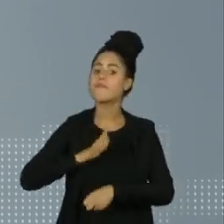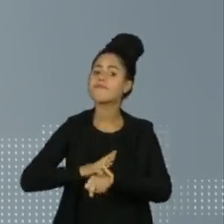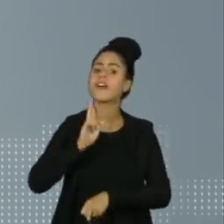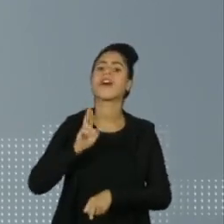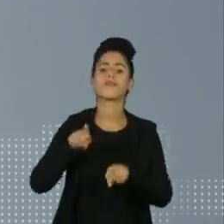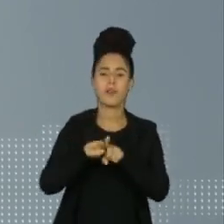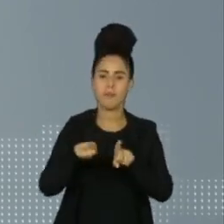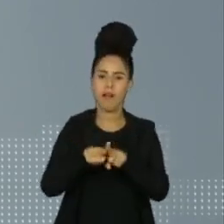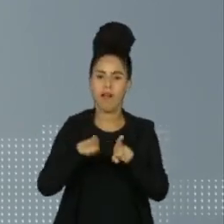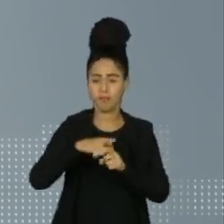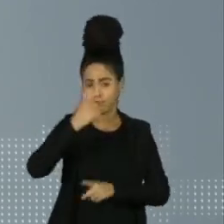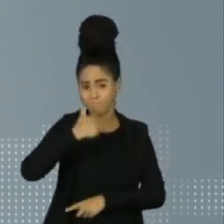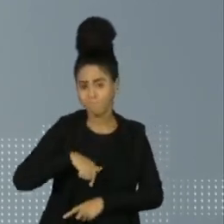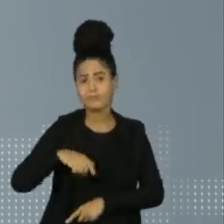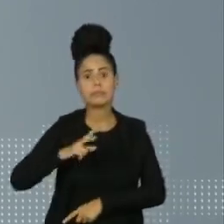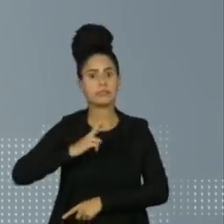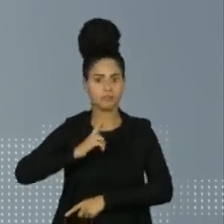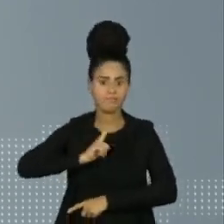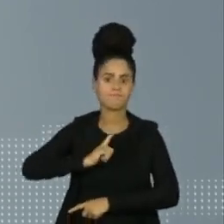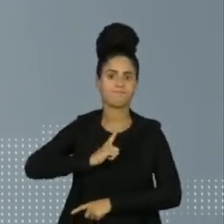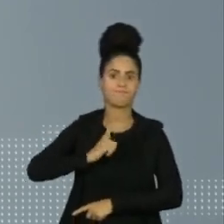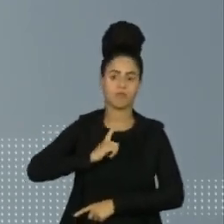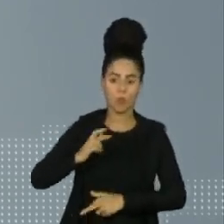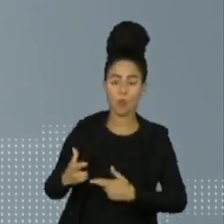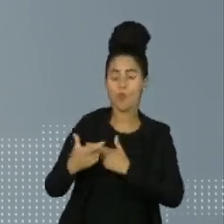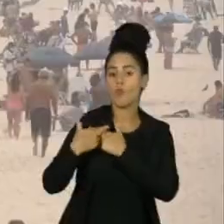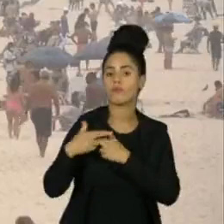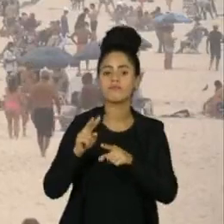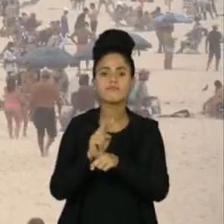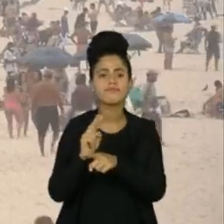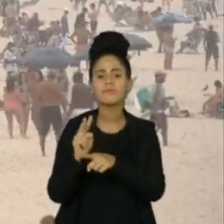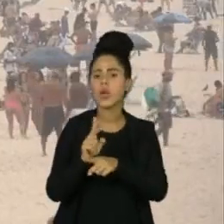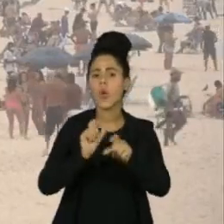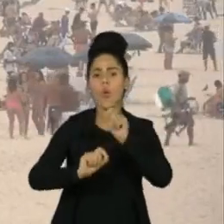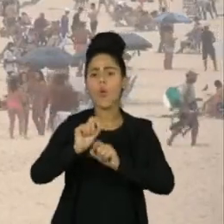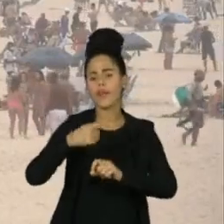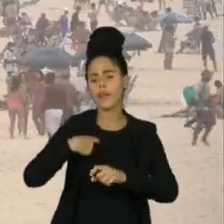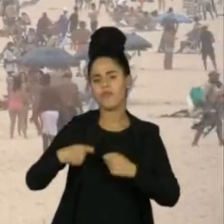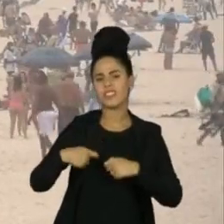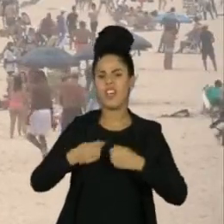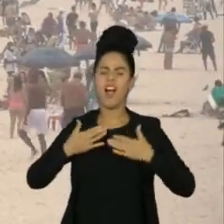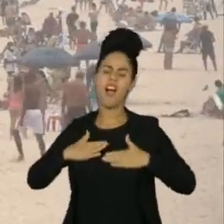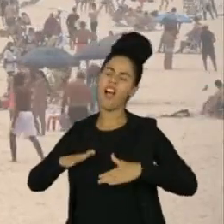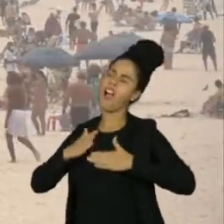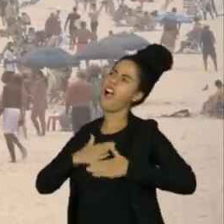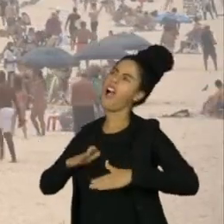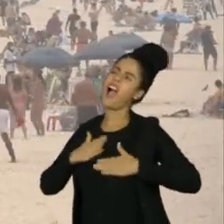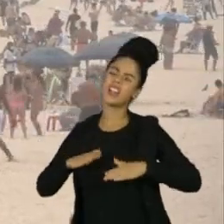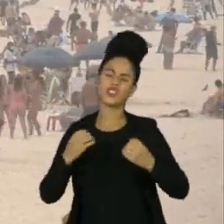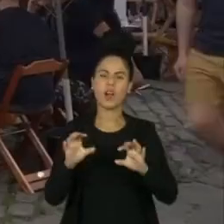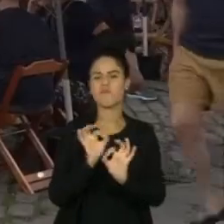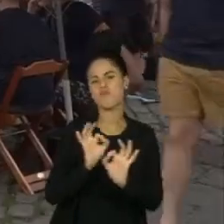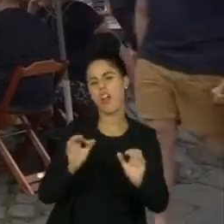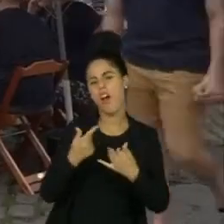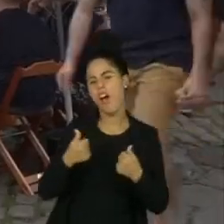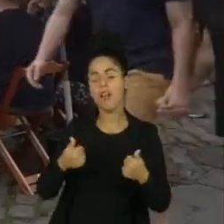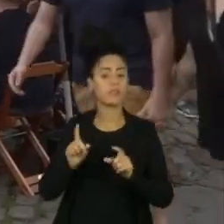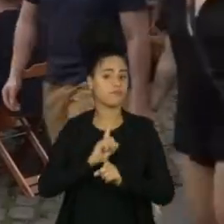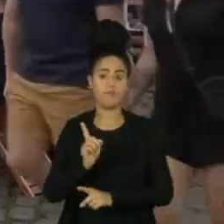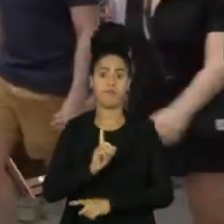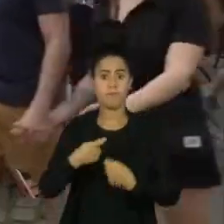enquanto indivíduo, tenho que tomar de cuidados ou o que eu posso já relaxar e retomar certas atividades,